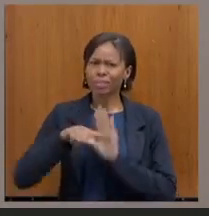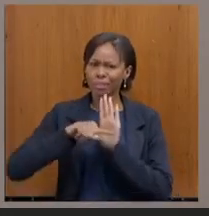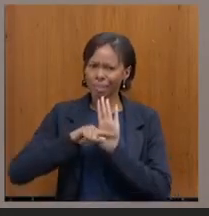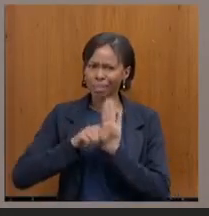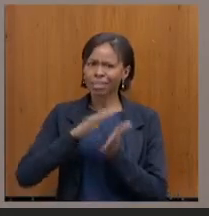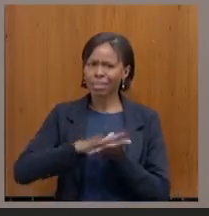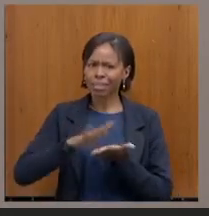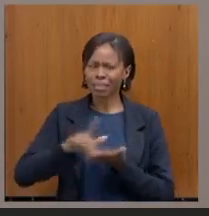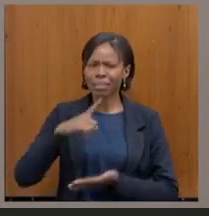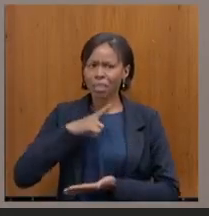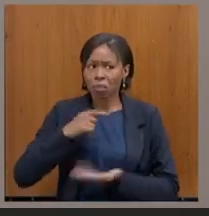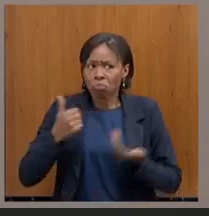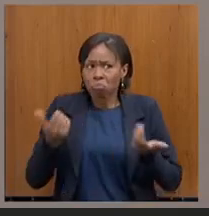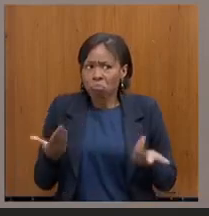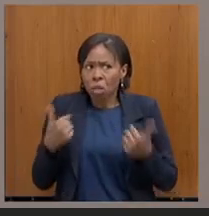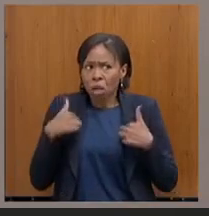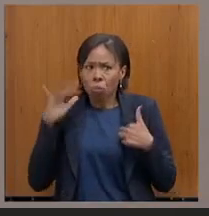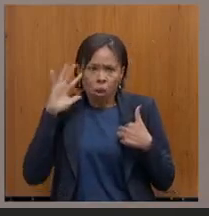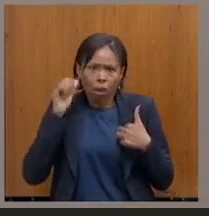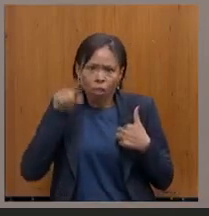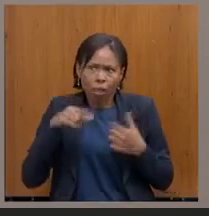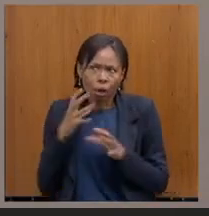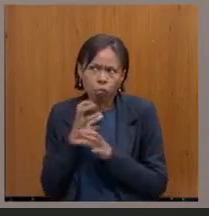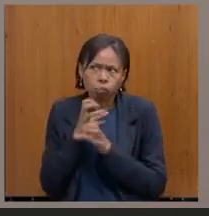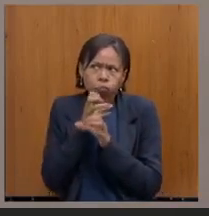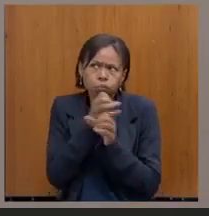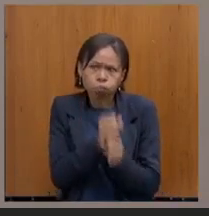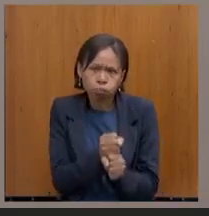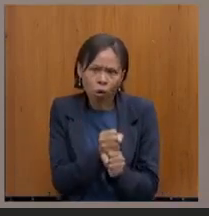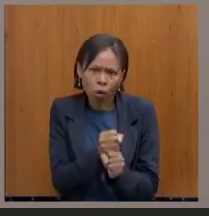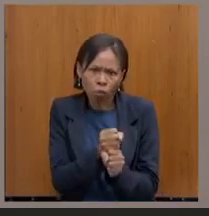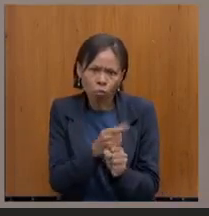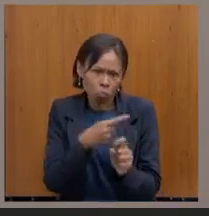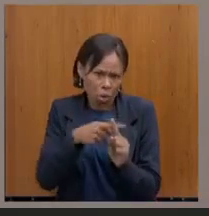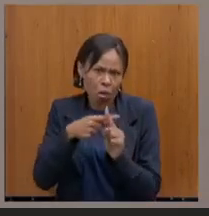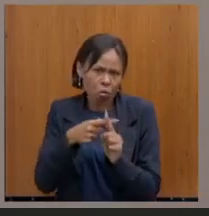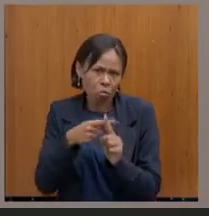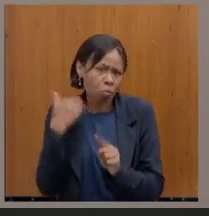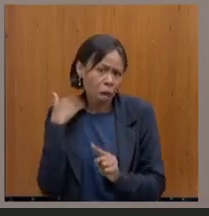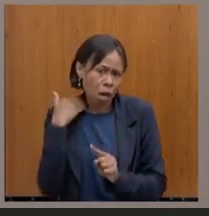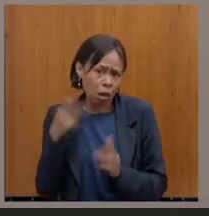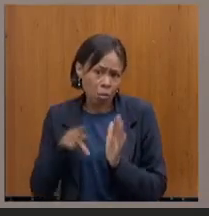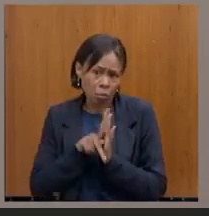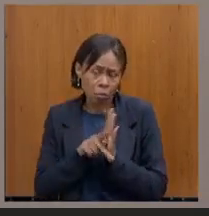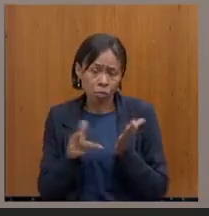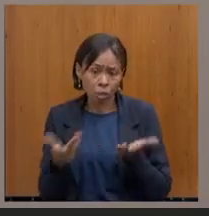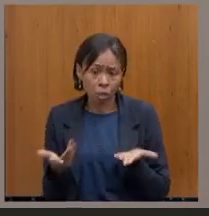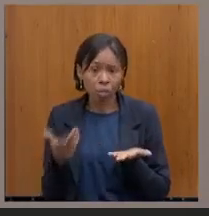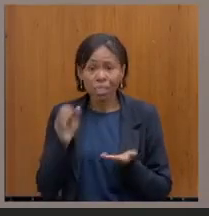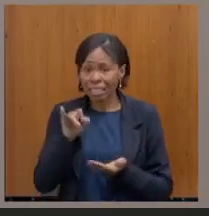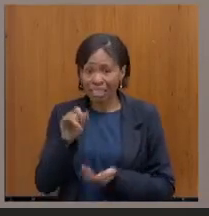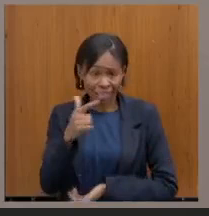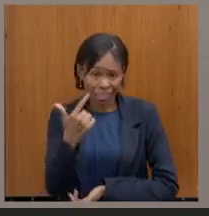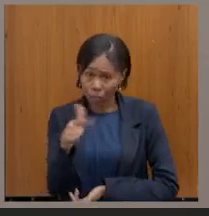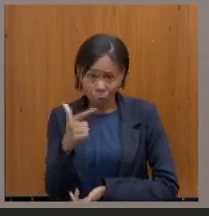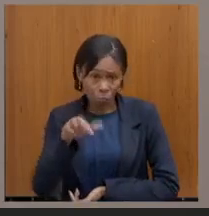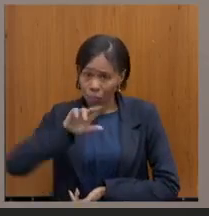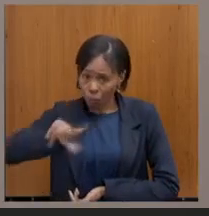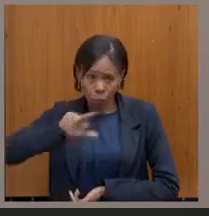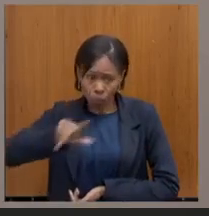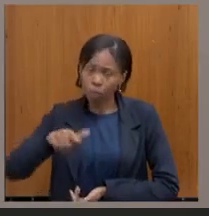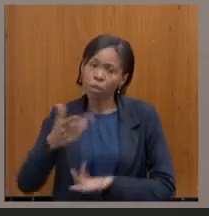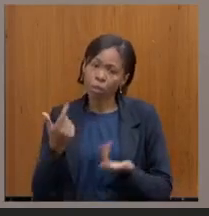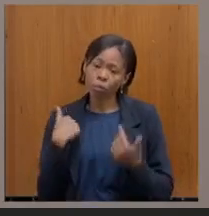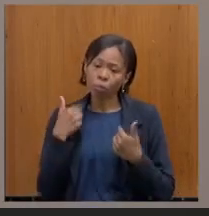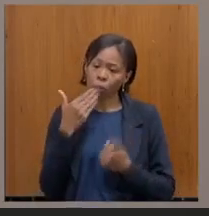eu estou supondo que é isso, é o saldo bancário. Se não é o saldo bancário, eu peço à Vossa Excelência, então, que suspenda essa etapa